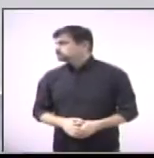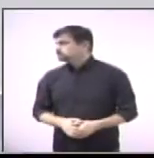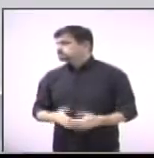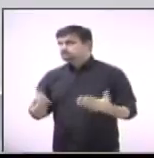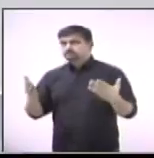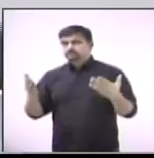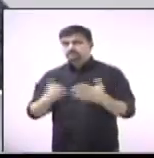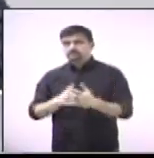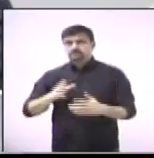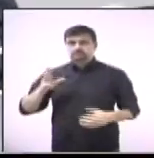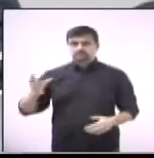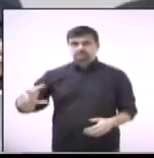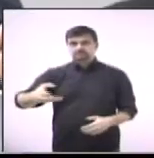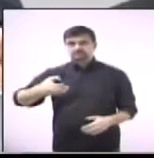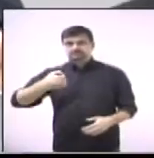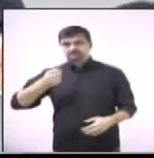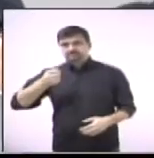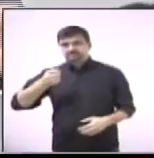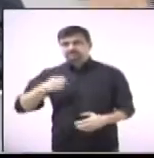Vereador Chegou e La Paz.